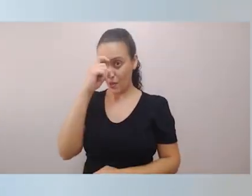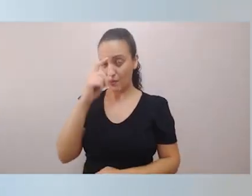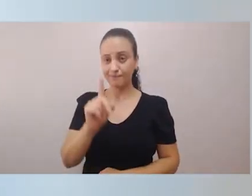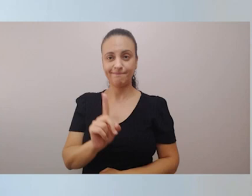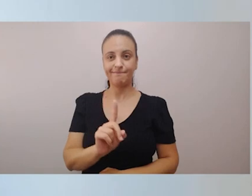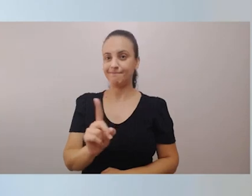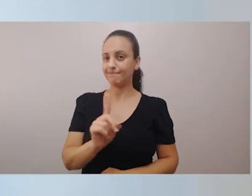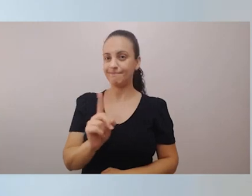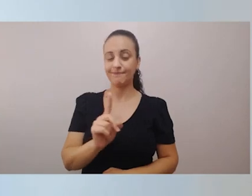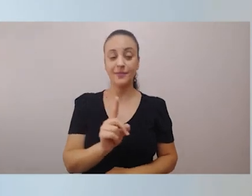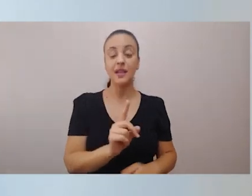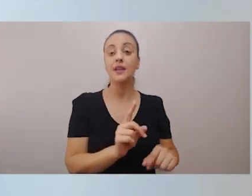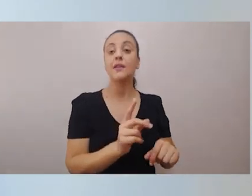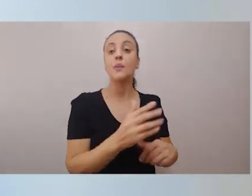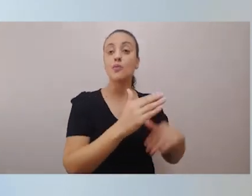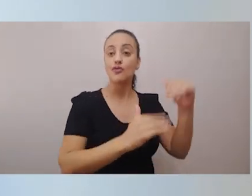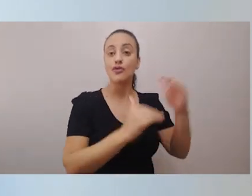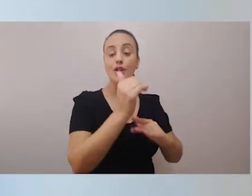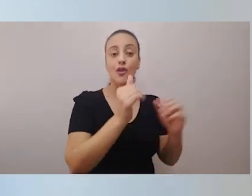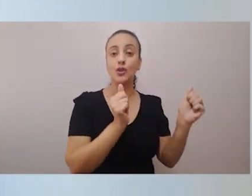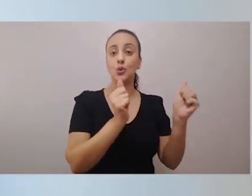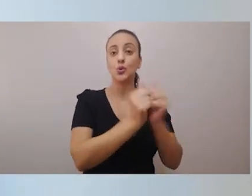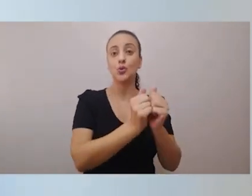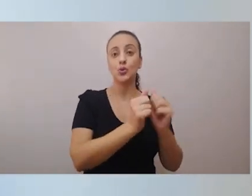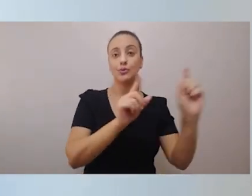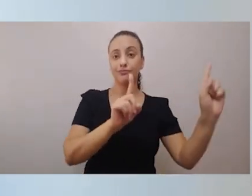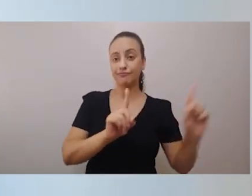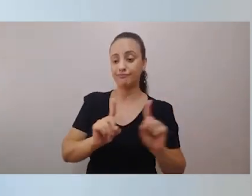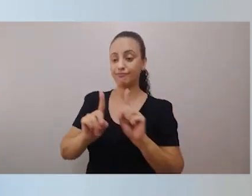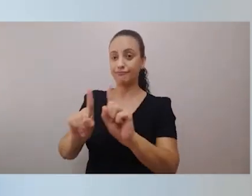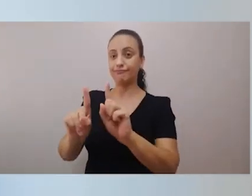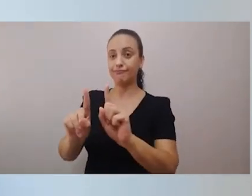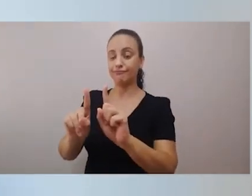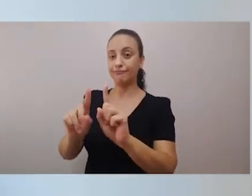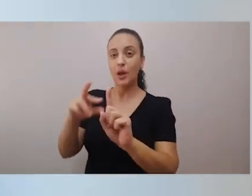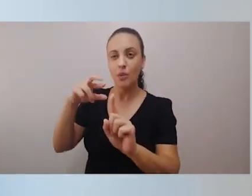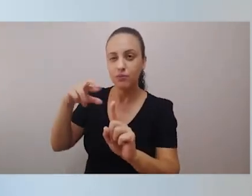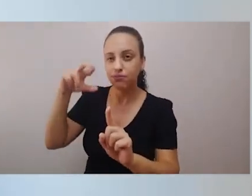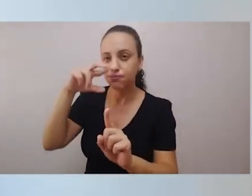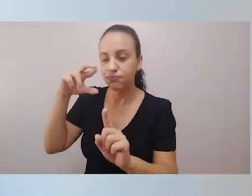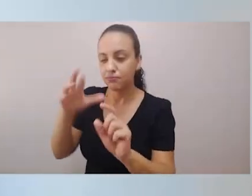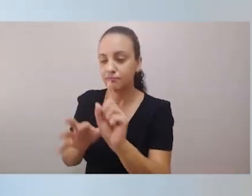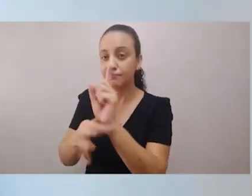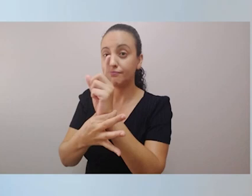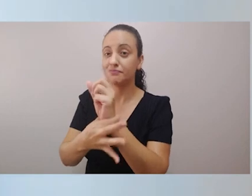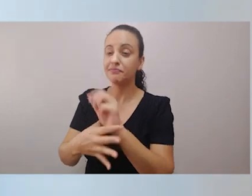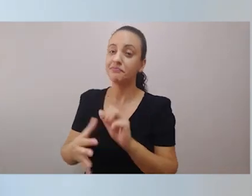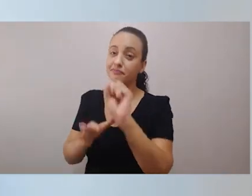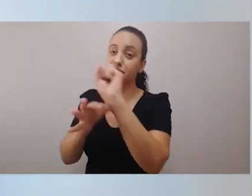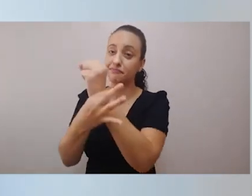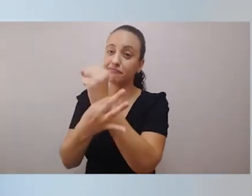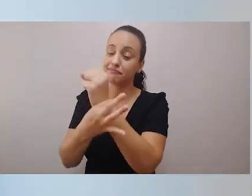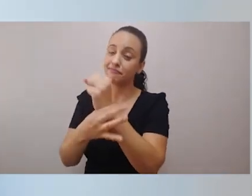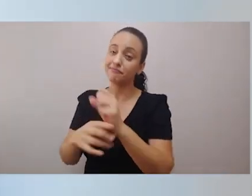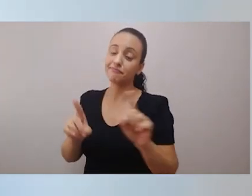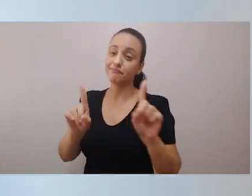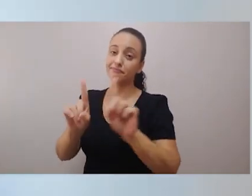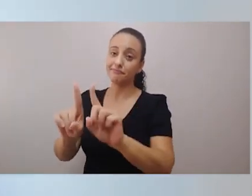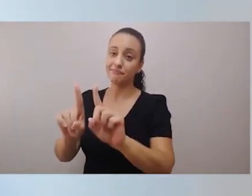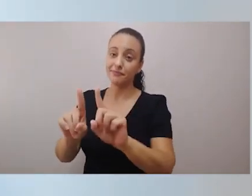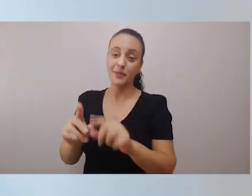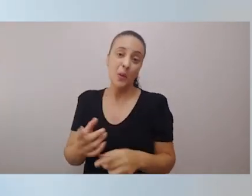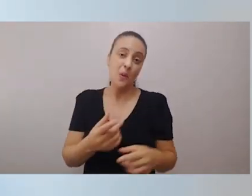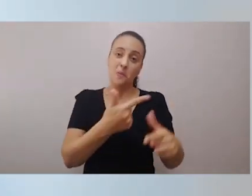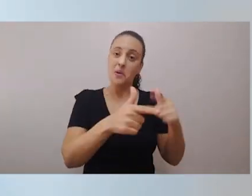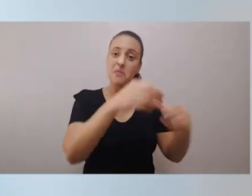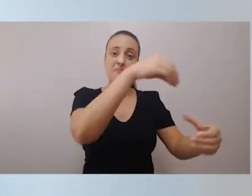que vão precisar fazer a guarda desse preso. Então, engana-se quem pensa que é um problema que fica lá dentro, o que já